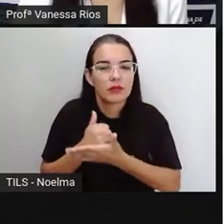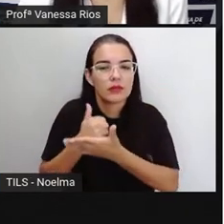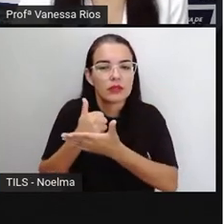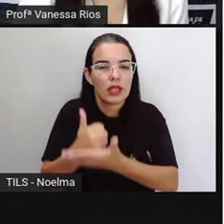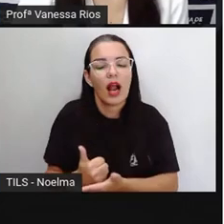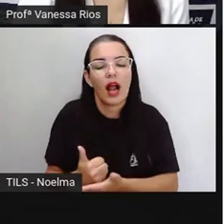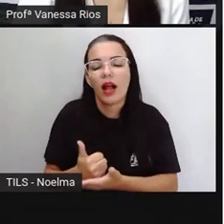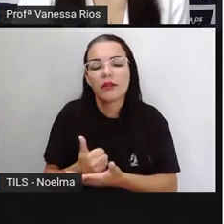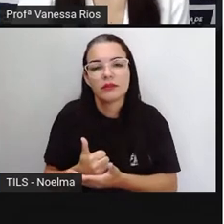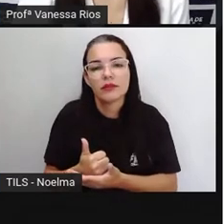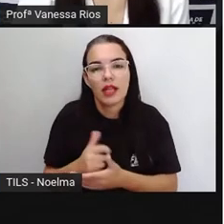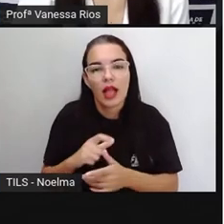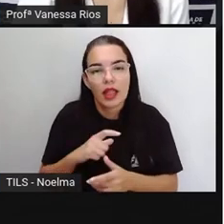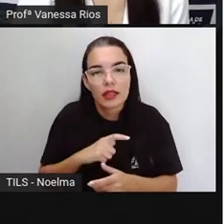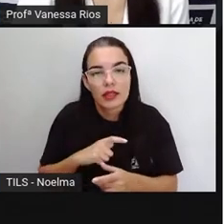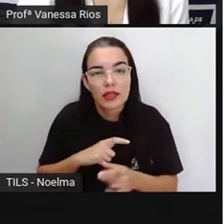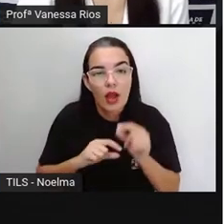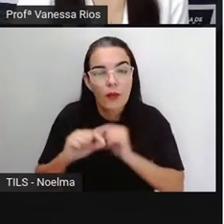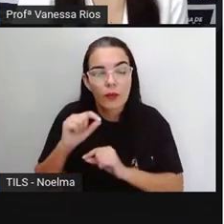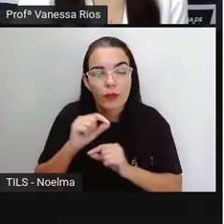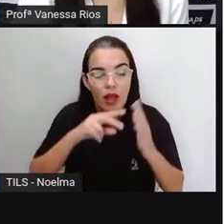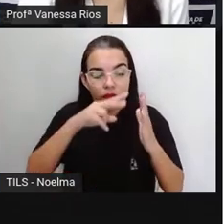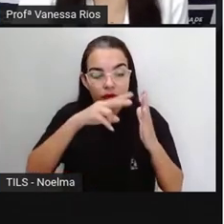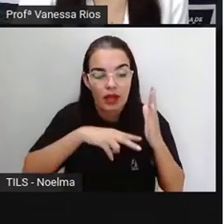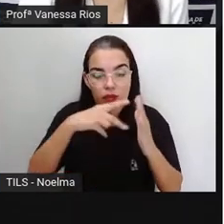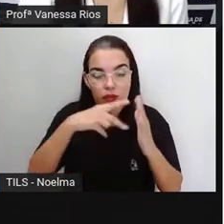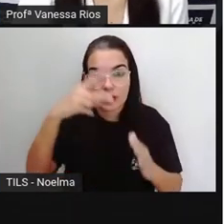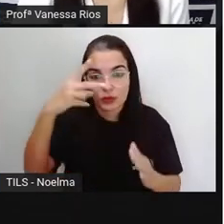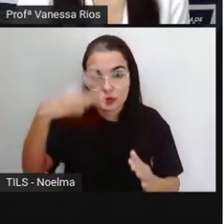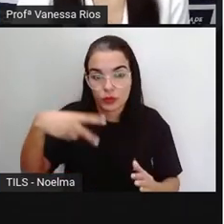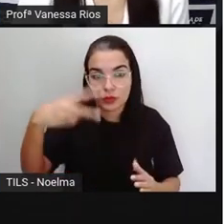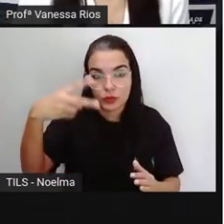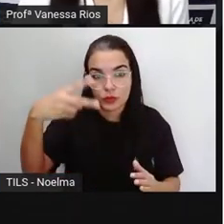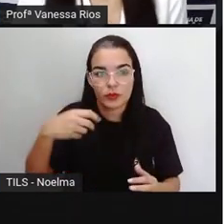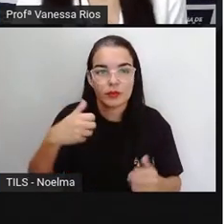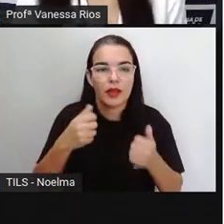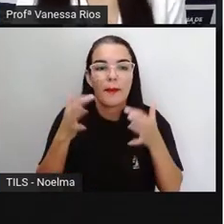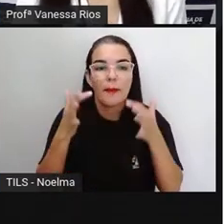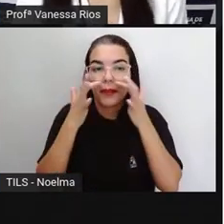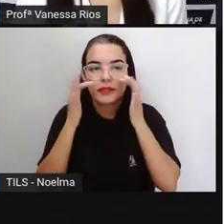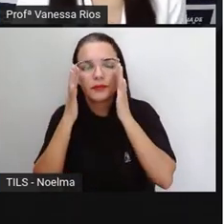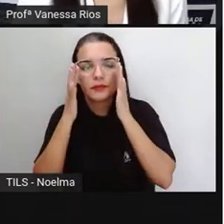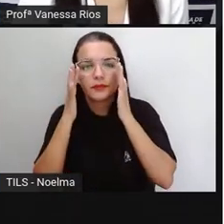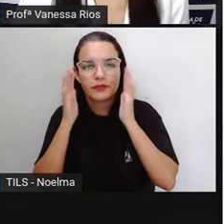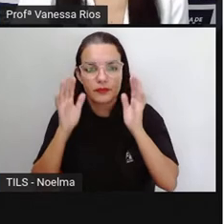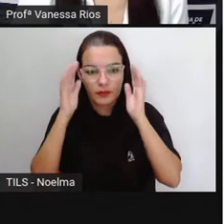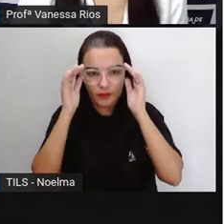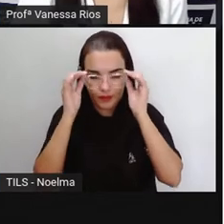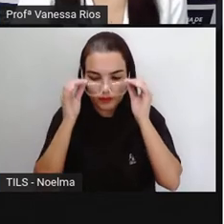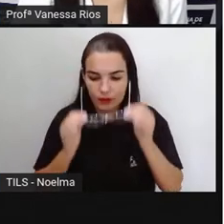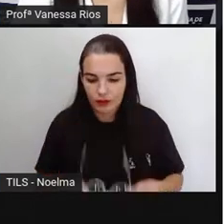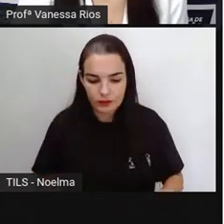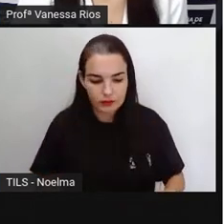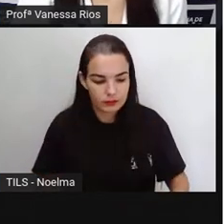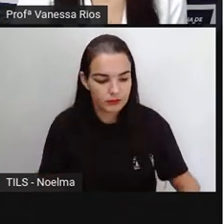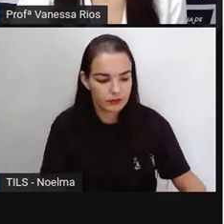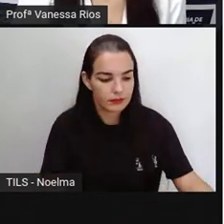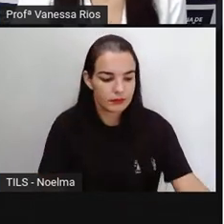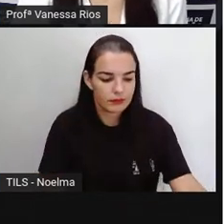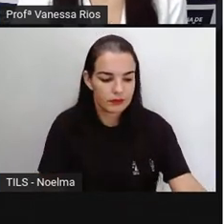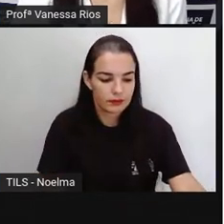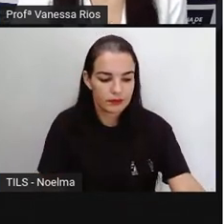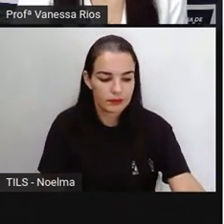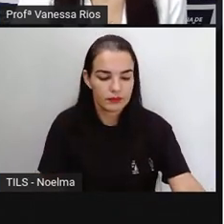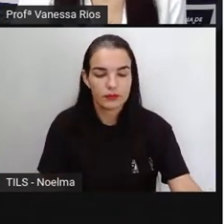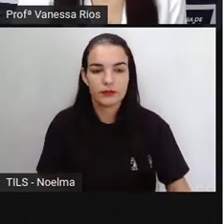principal. Mas aí a Pró vai fazer a leitura dos dois. Então vamos prestar bastante atenção e se quiserem podem acompanhar a leitura